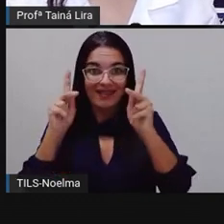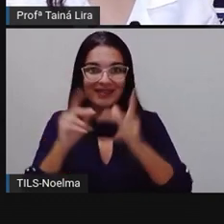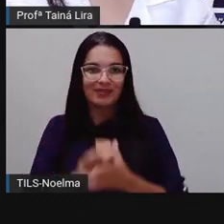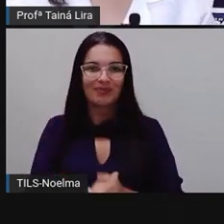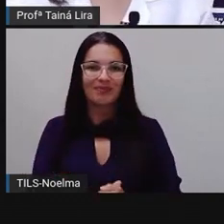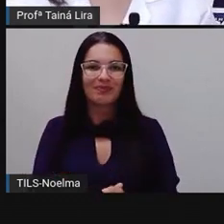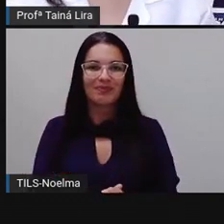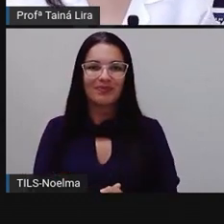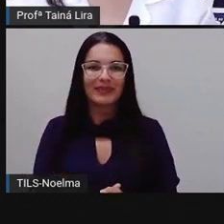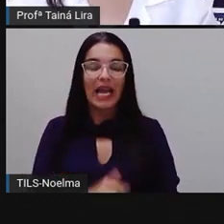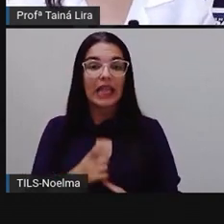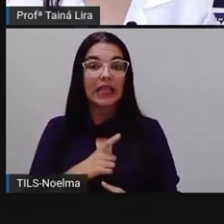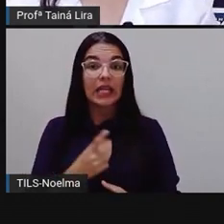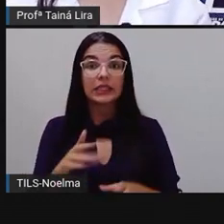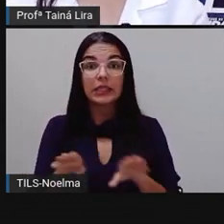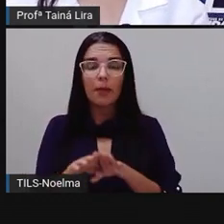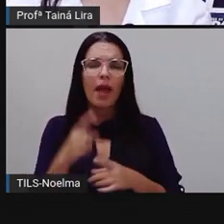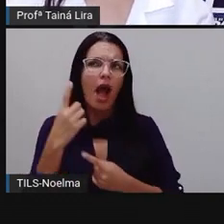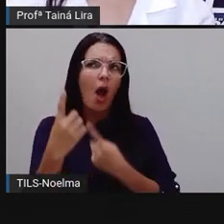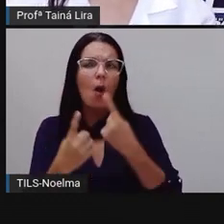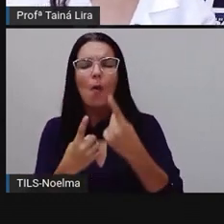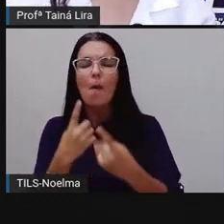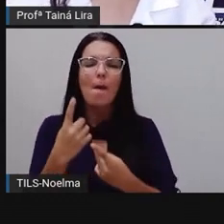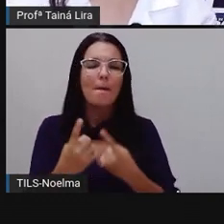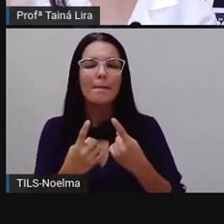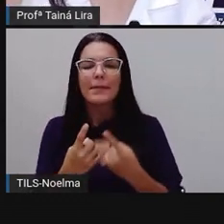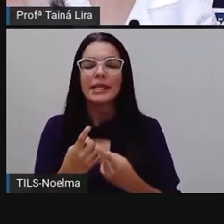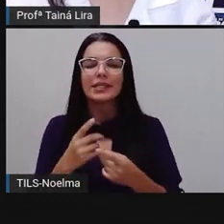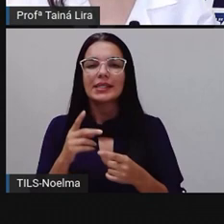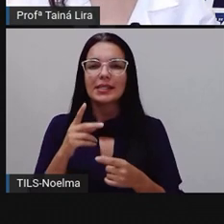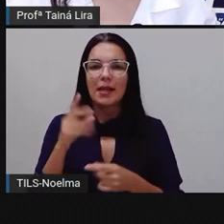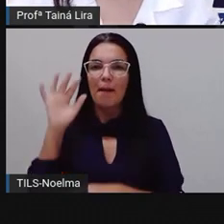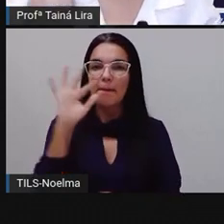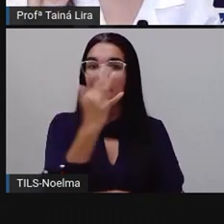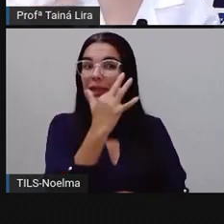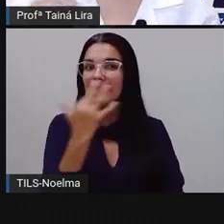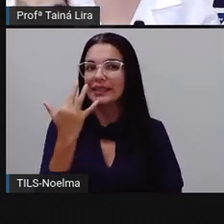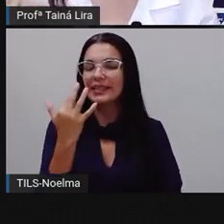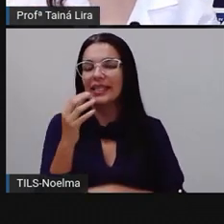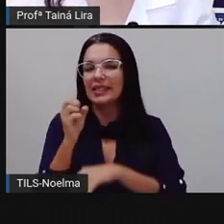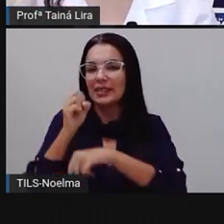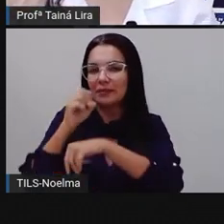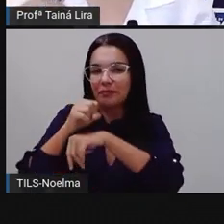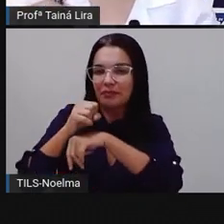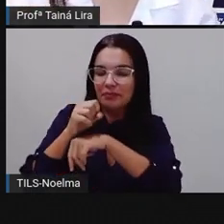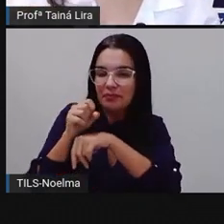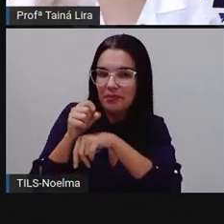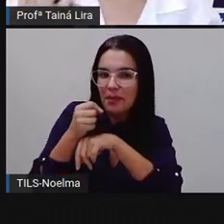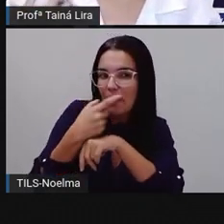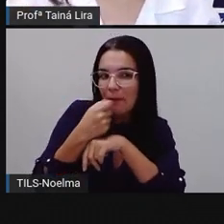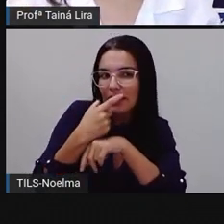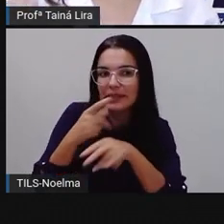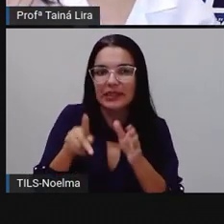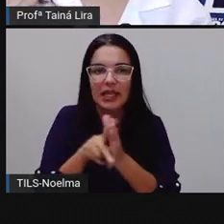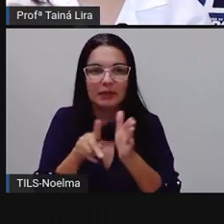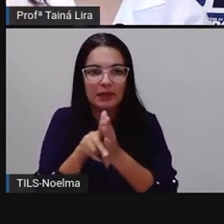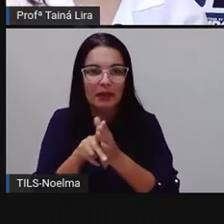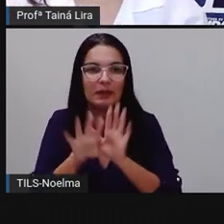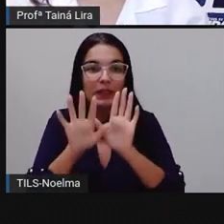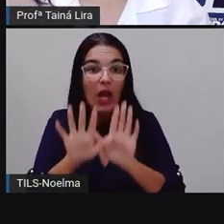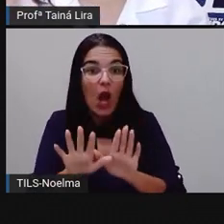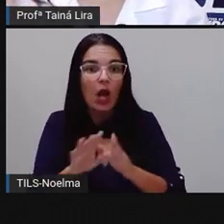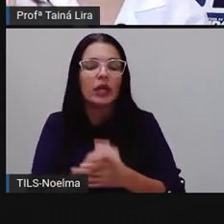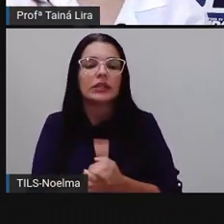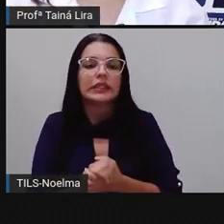Então, eu trouxe hoje aqui mais algumas plantas medicinais. E agora, eu quero mostrar para vocês que quando